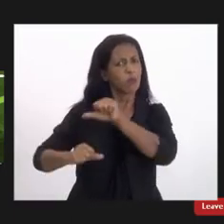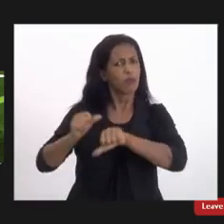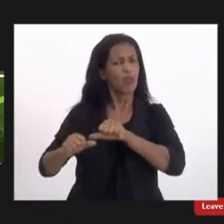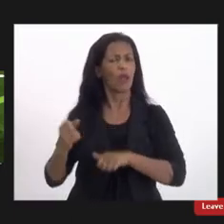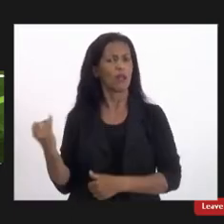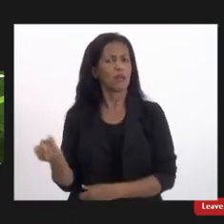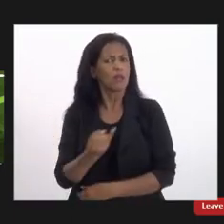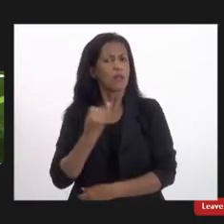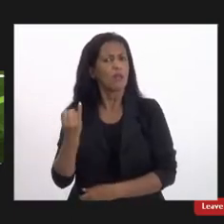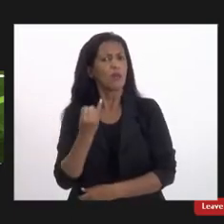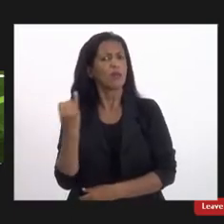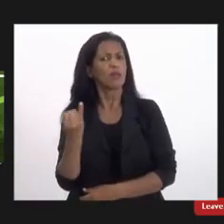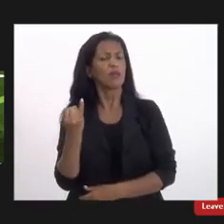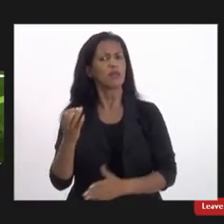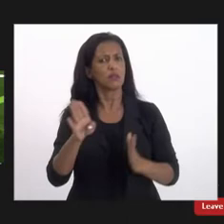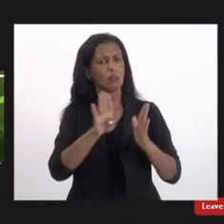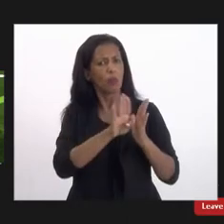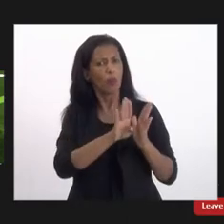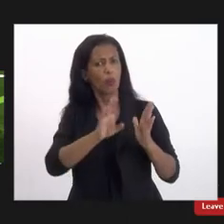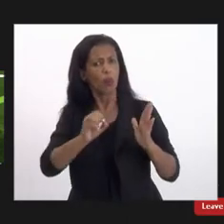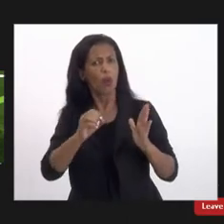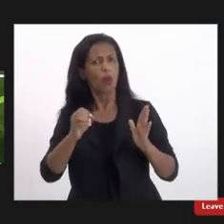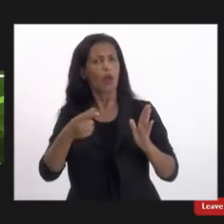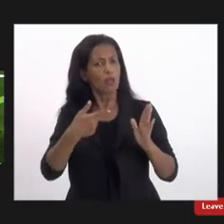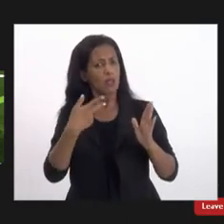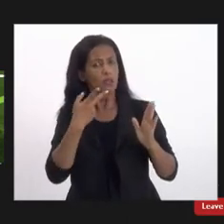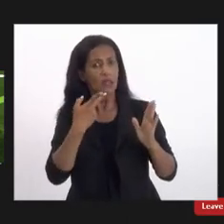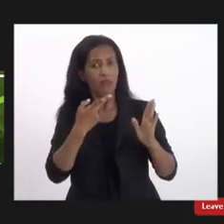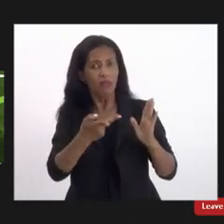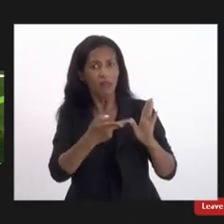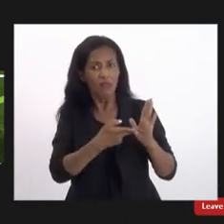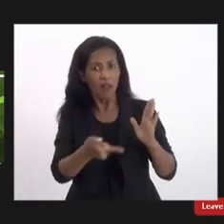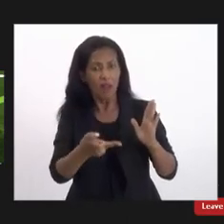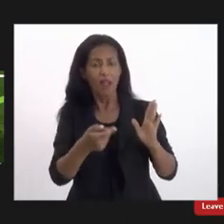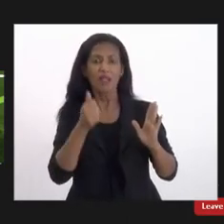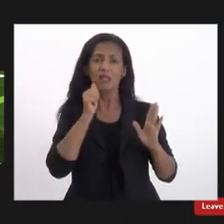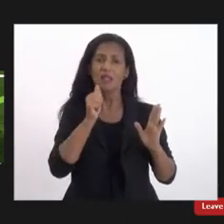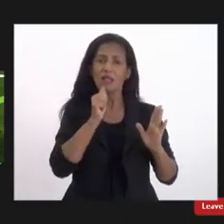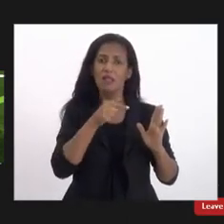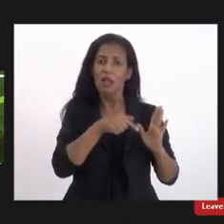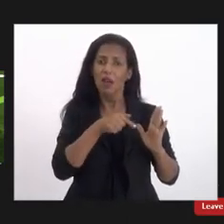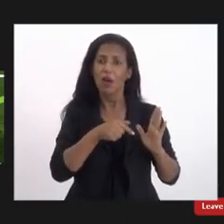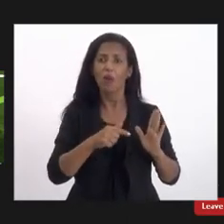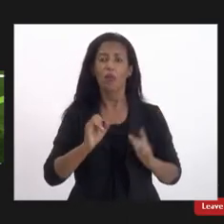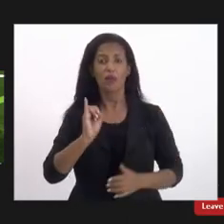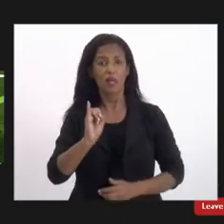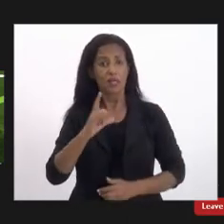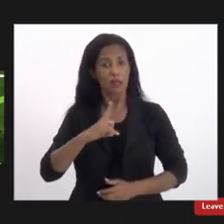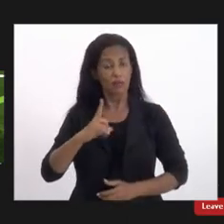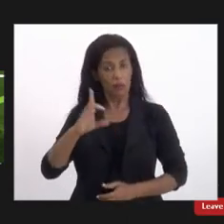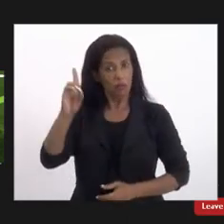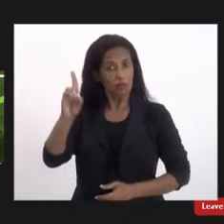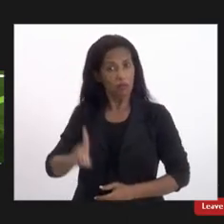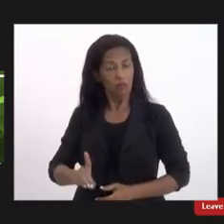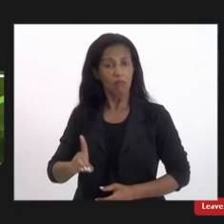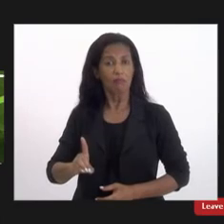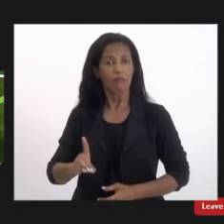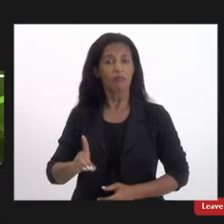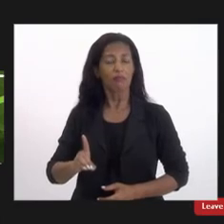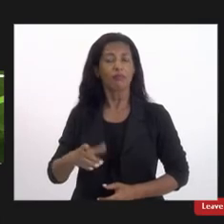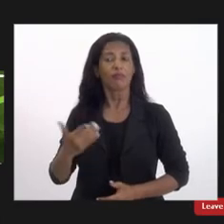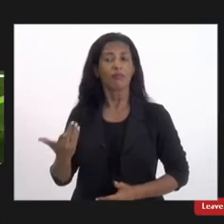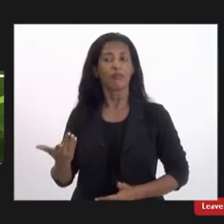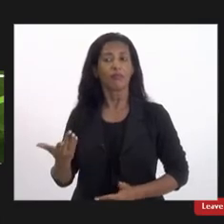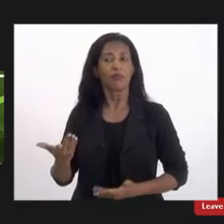nesse boletim tenha dizendo se a mulher ficou deficiente devido a